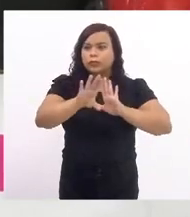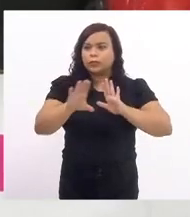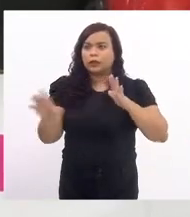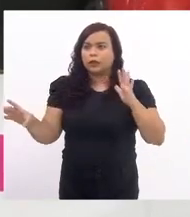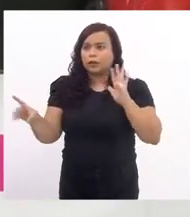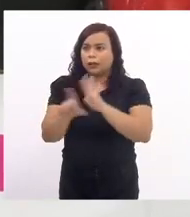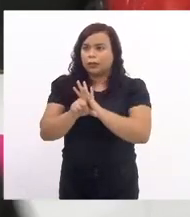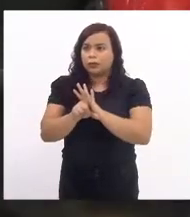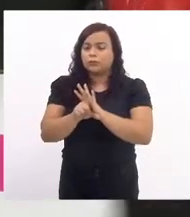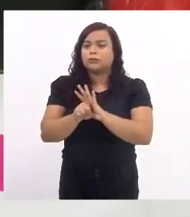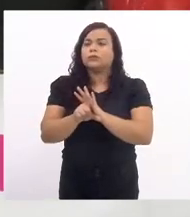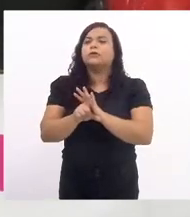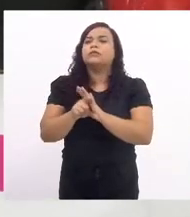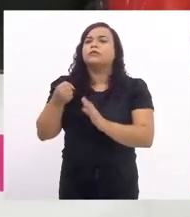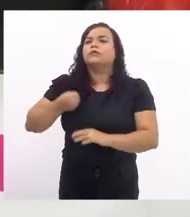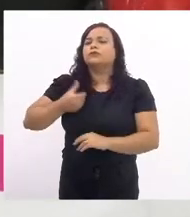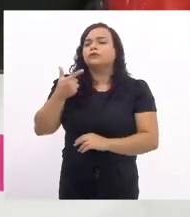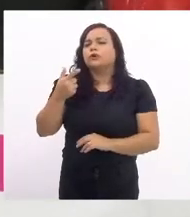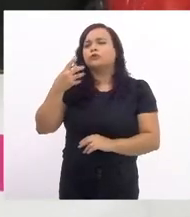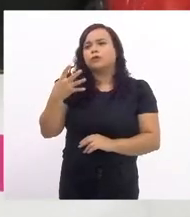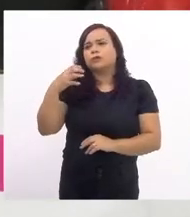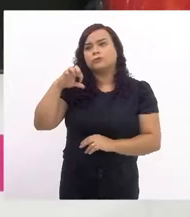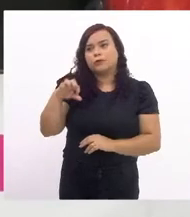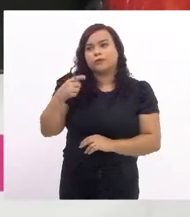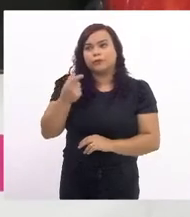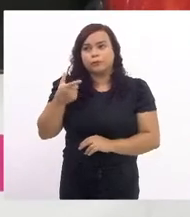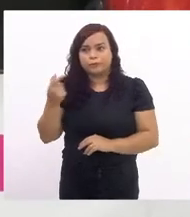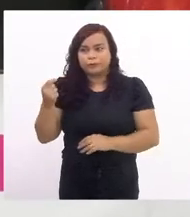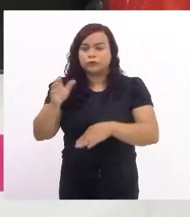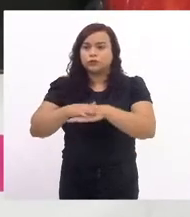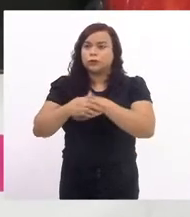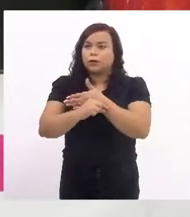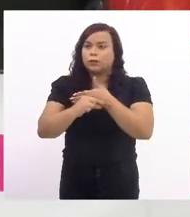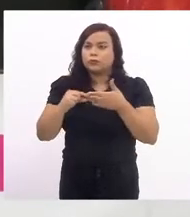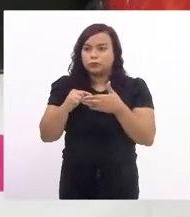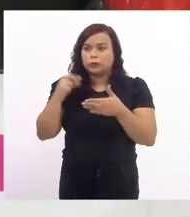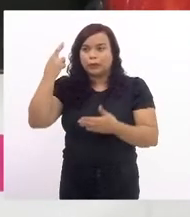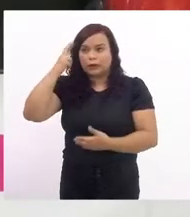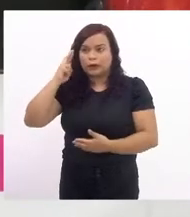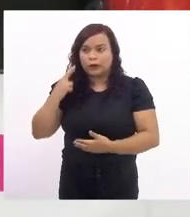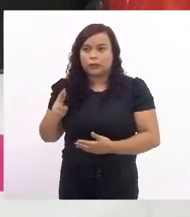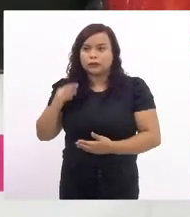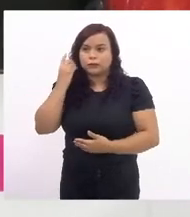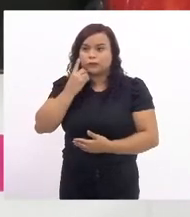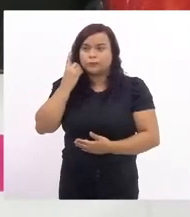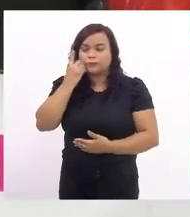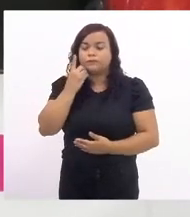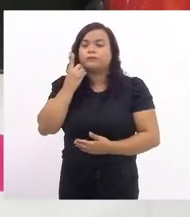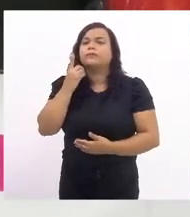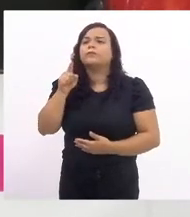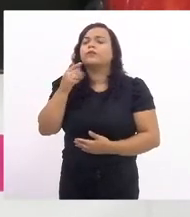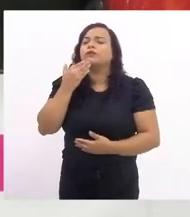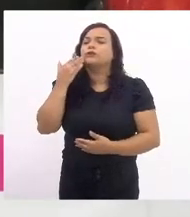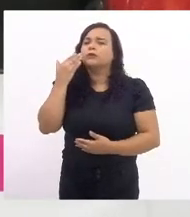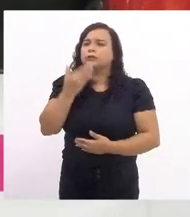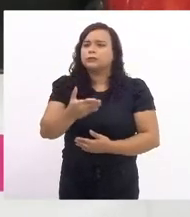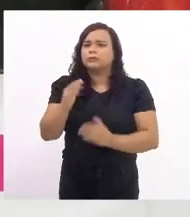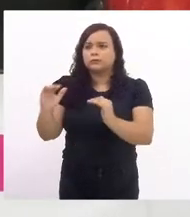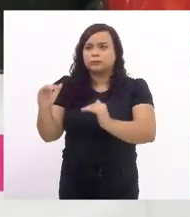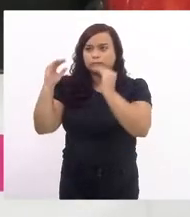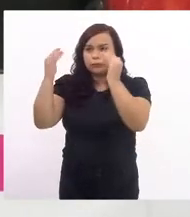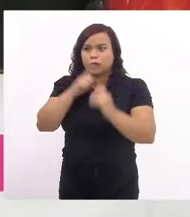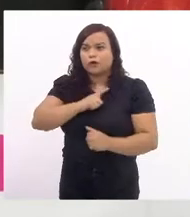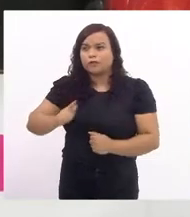249-2020 de autoria da deputada Renata Souza que solicita ao excelentíssimo senhor